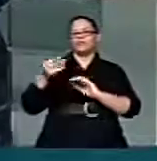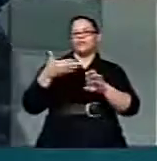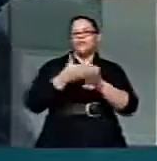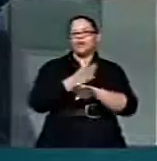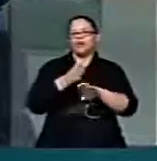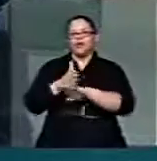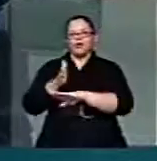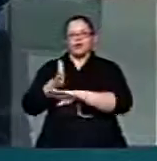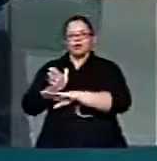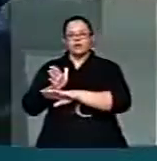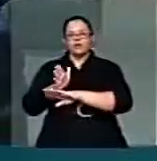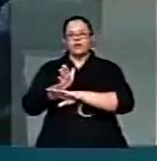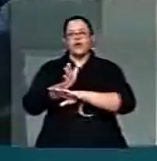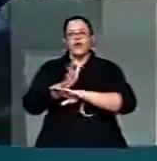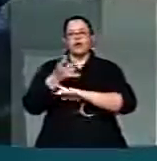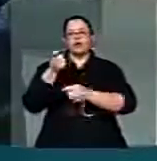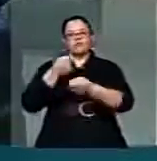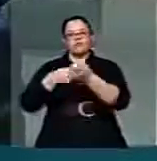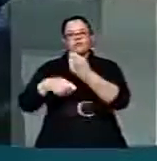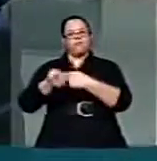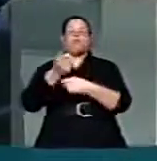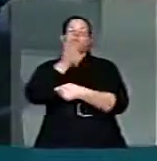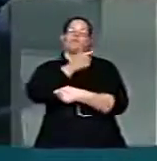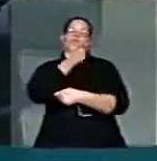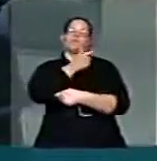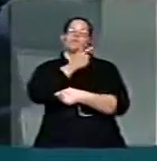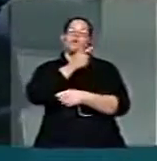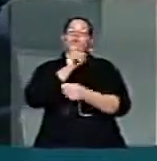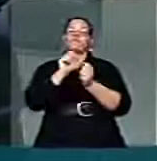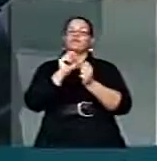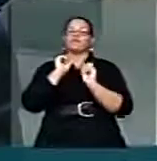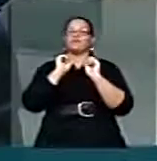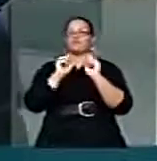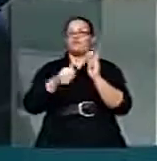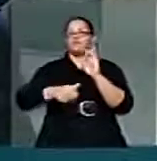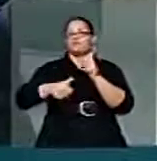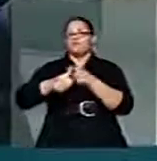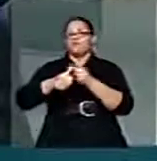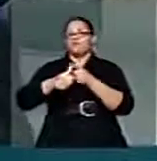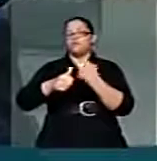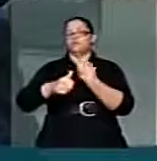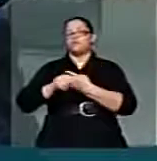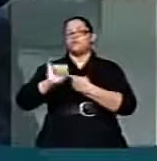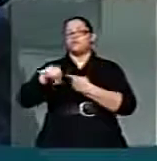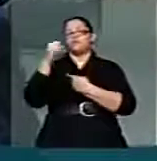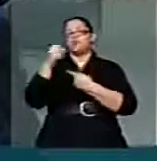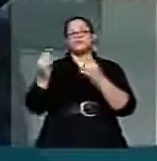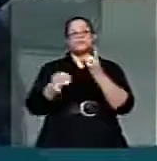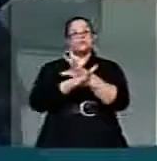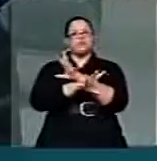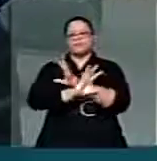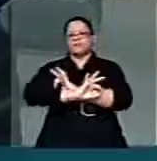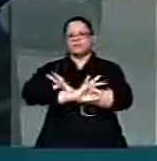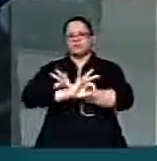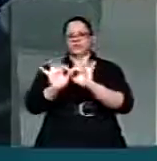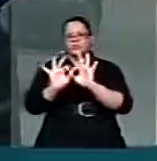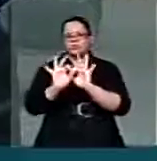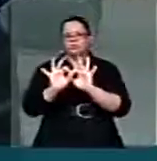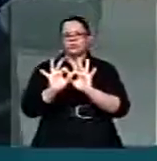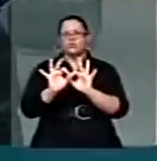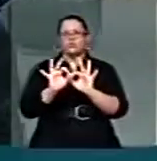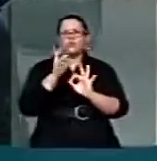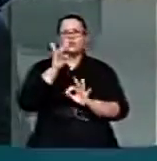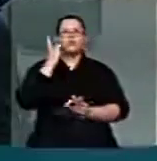acompanhar o seu trabalho. Isso faz com que, em primeiro lugar, a gente tenha a oportunidade de acabar com aquela história do político